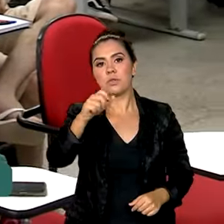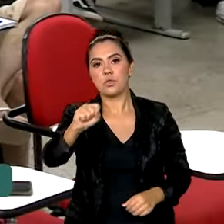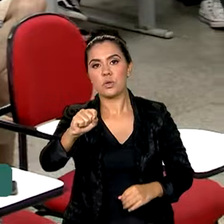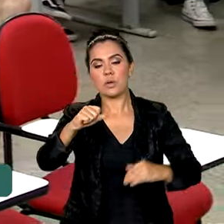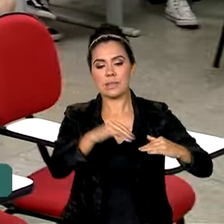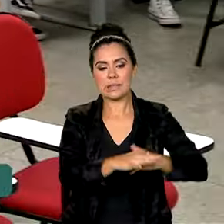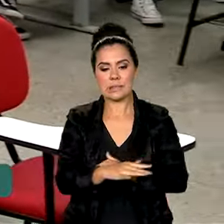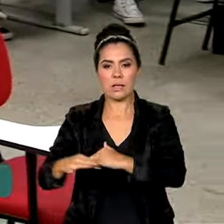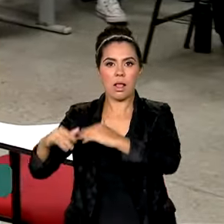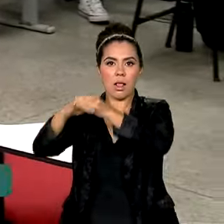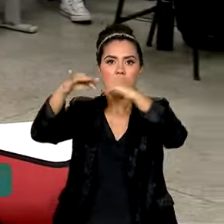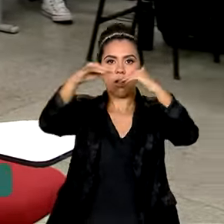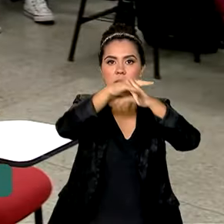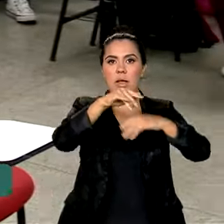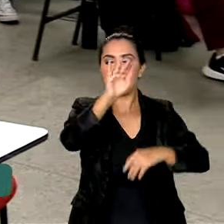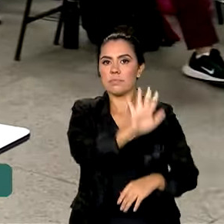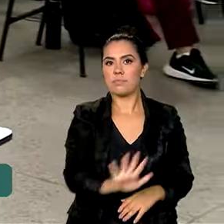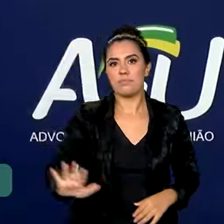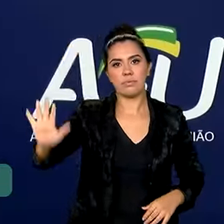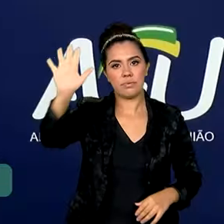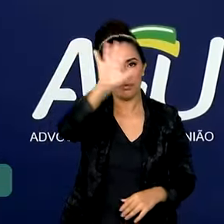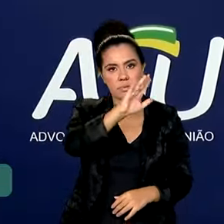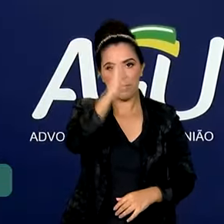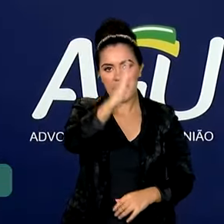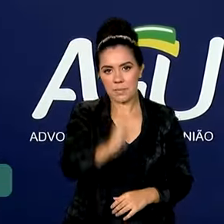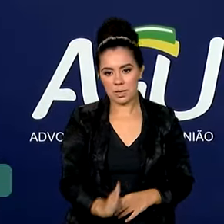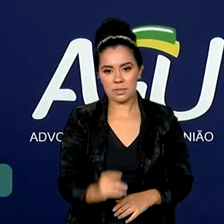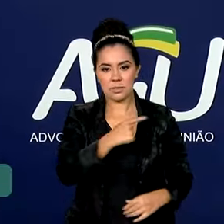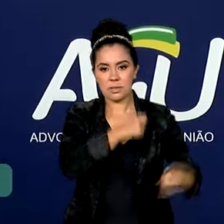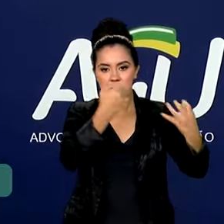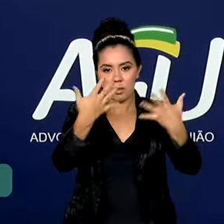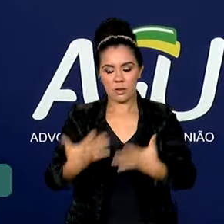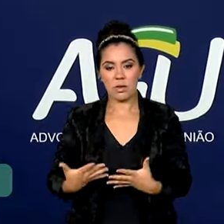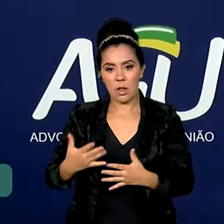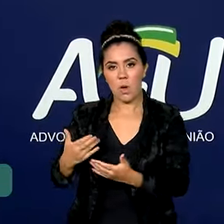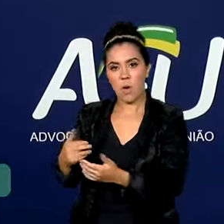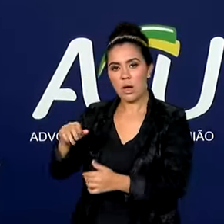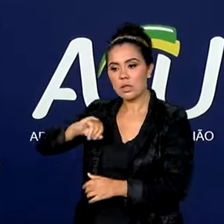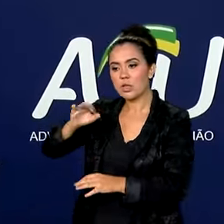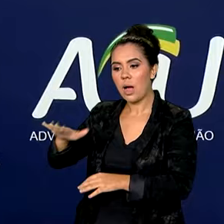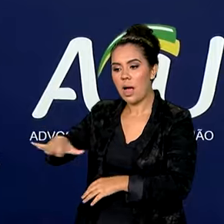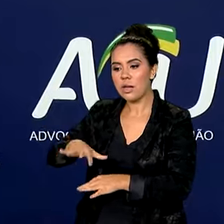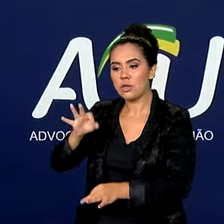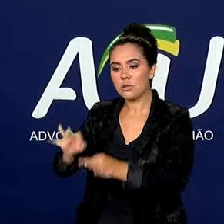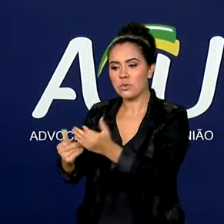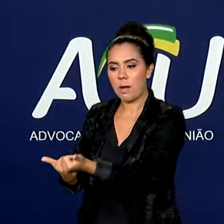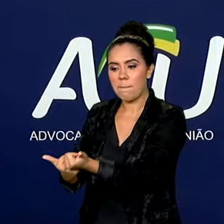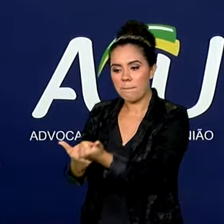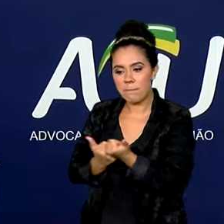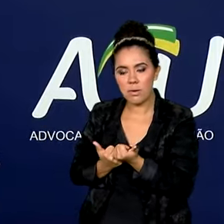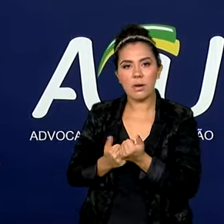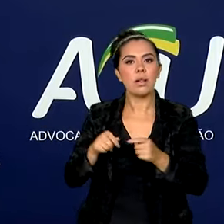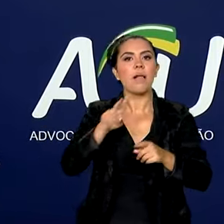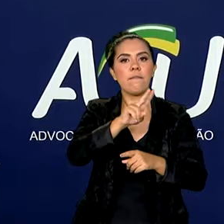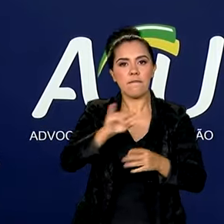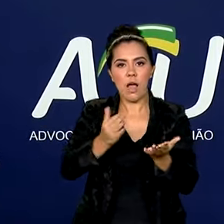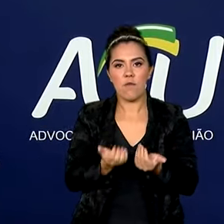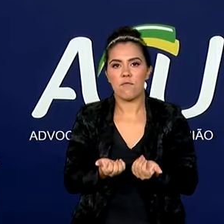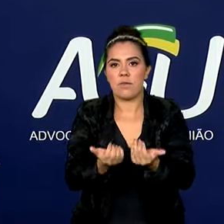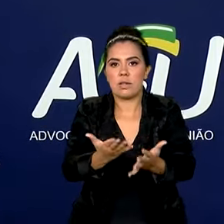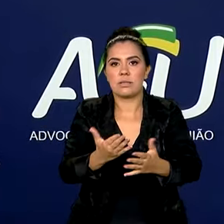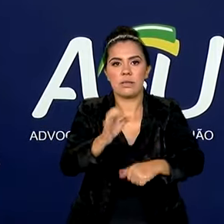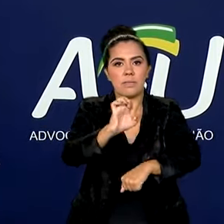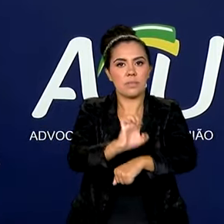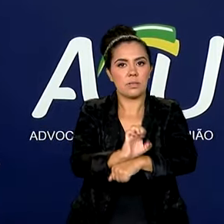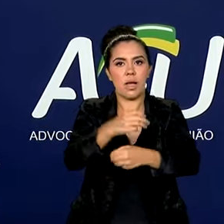de todos os estados brasileiros. Esse apoio jurídico da AGU vai acontecer em várias partes do território brasileiro, porque, de fato, a gente sabe